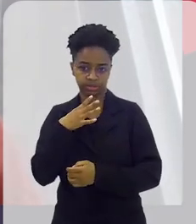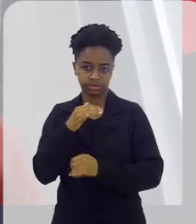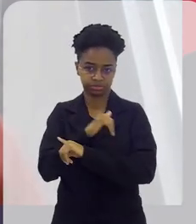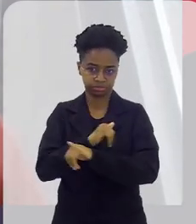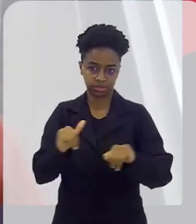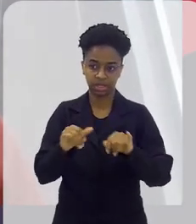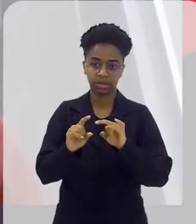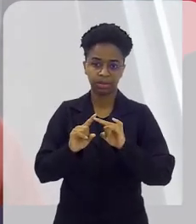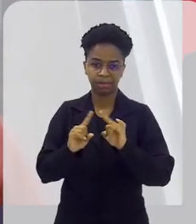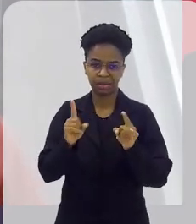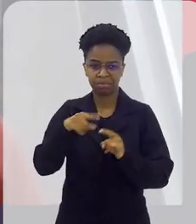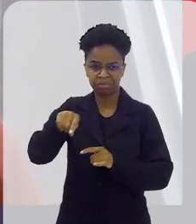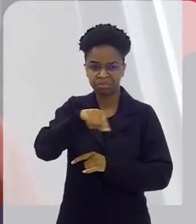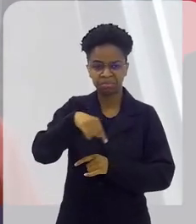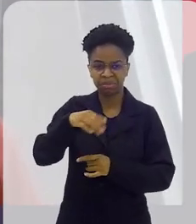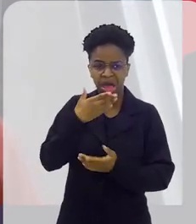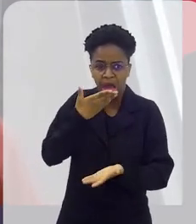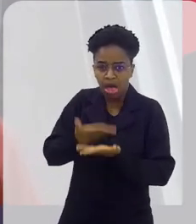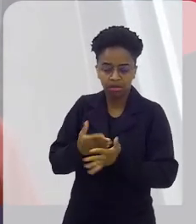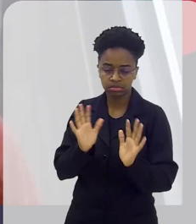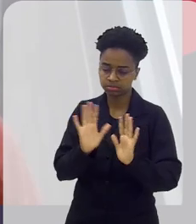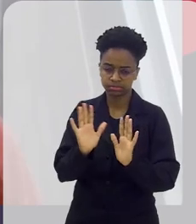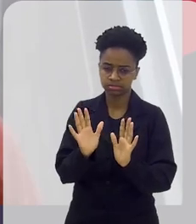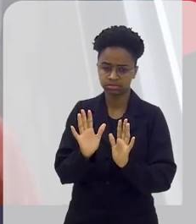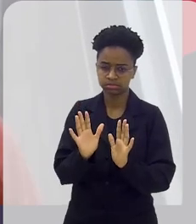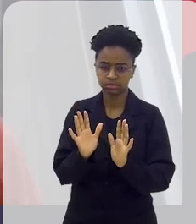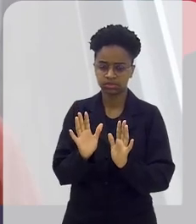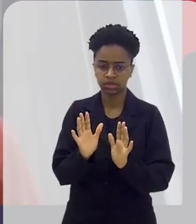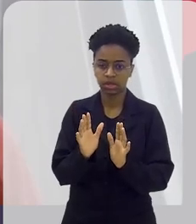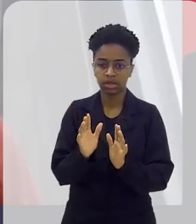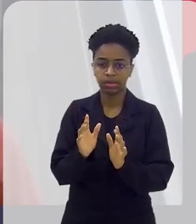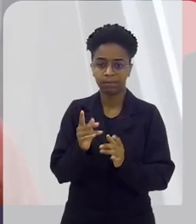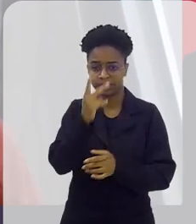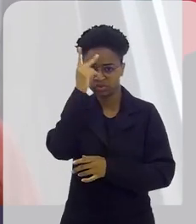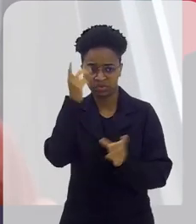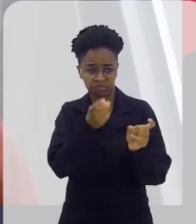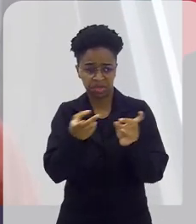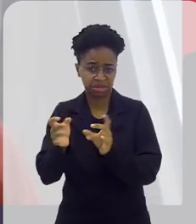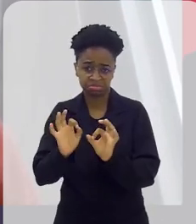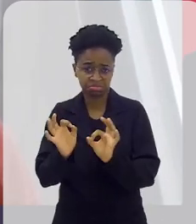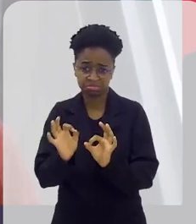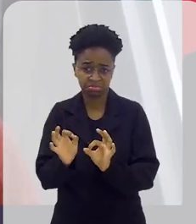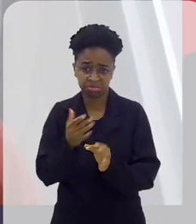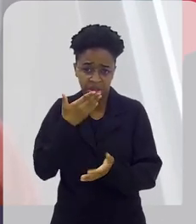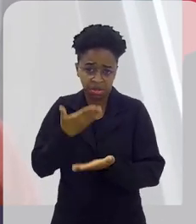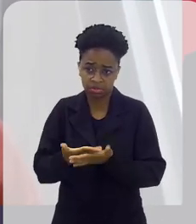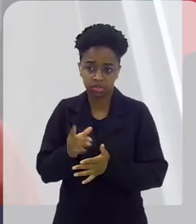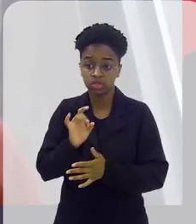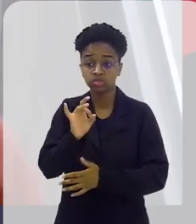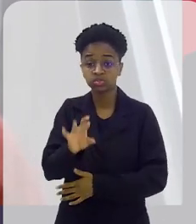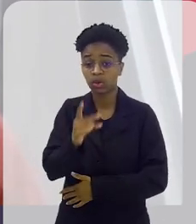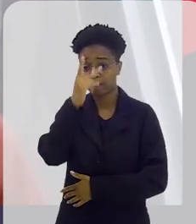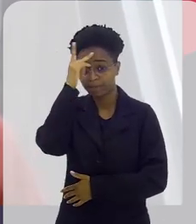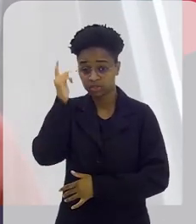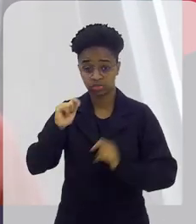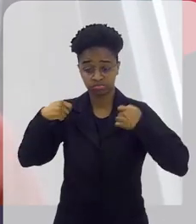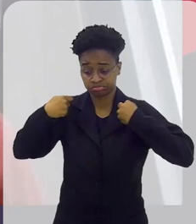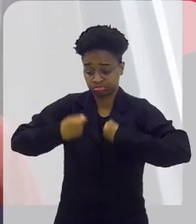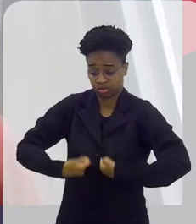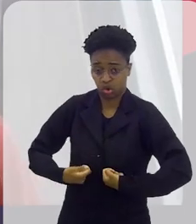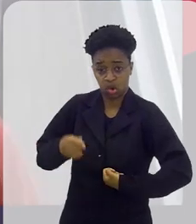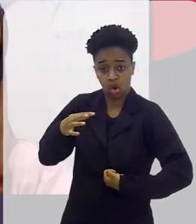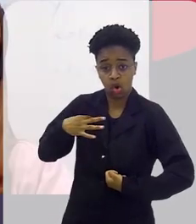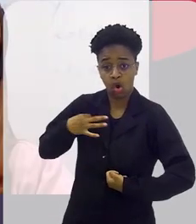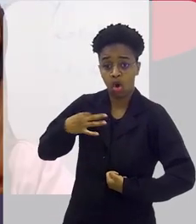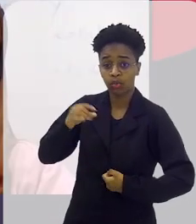não espanta, né? O que espanta o comerciante, o comerciante, a pessoa que vai adquirir aquela peça de